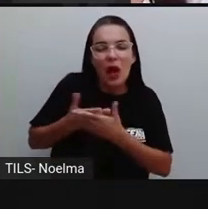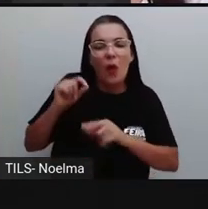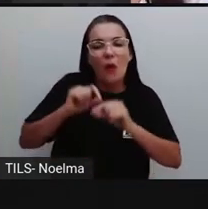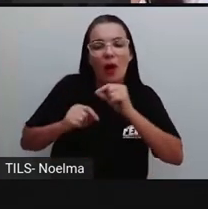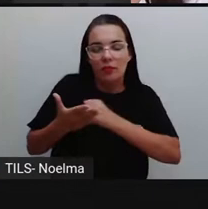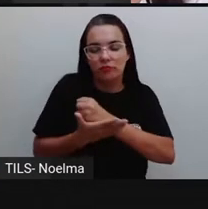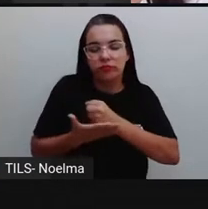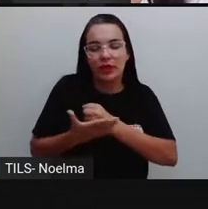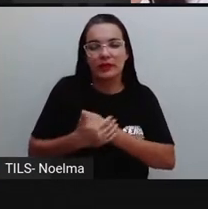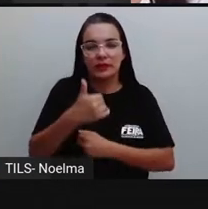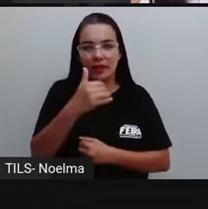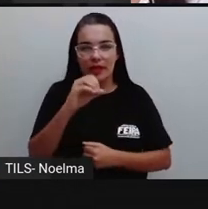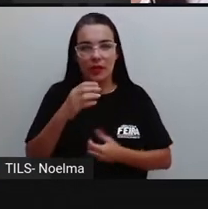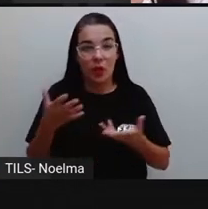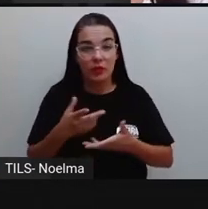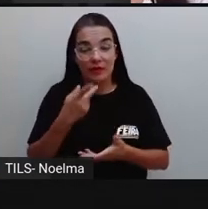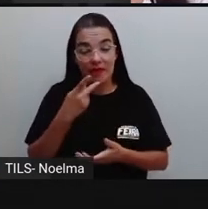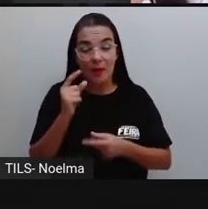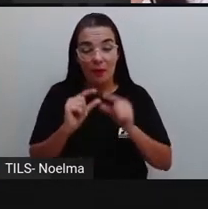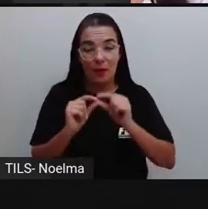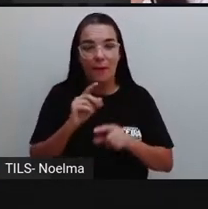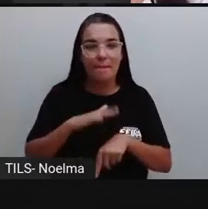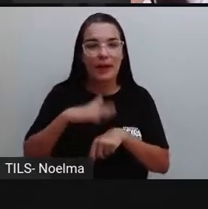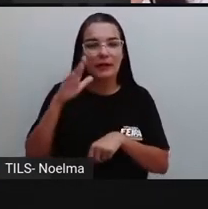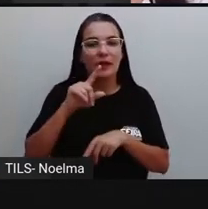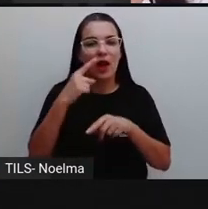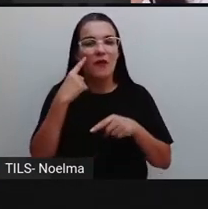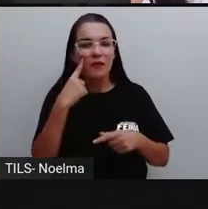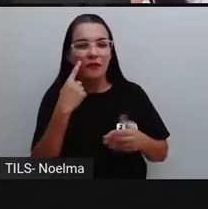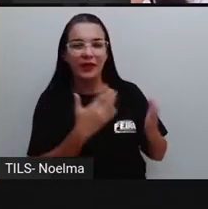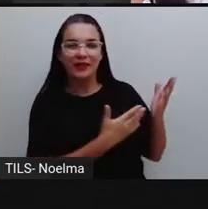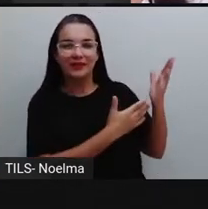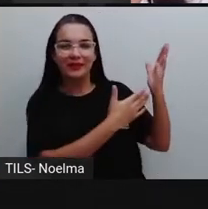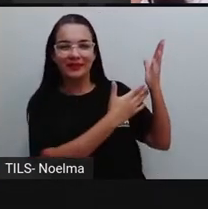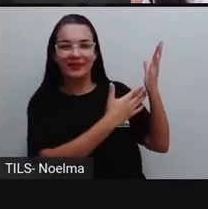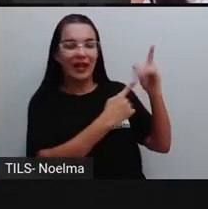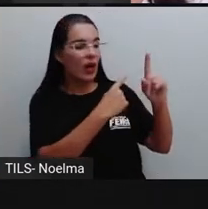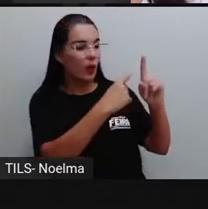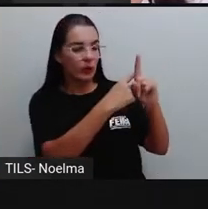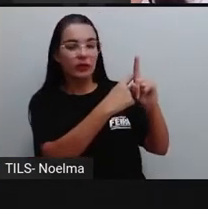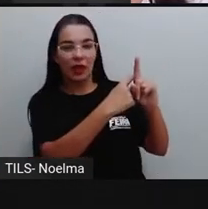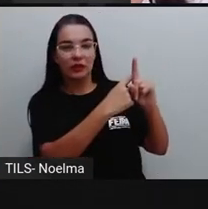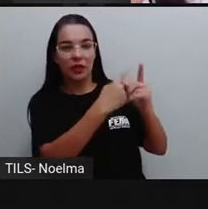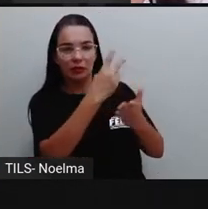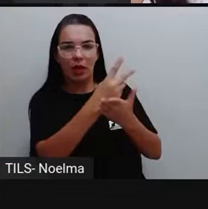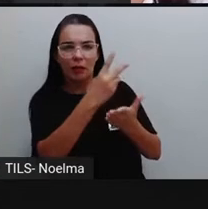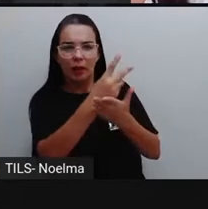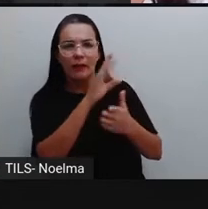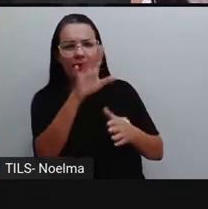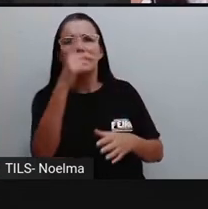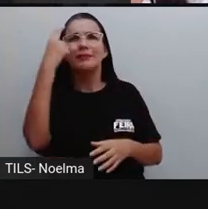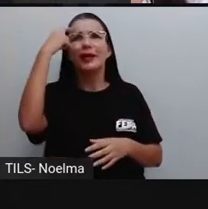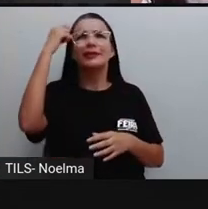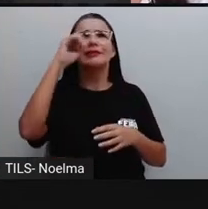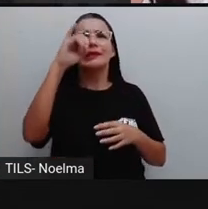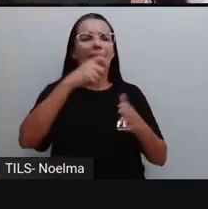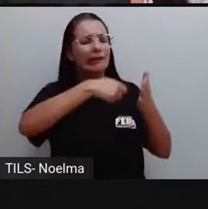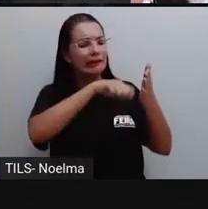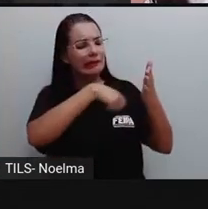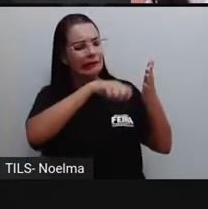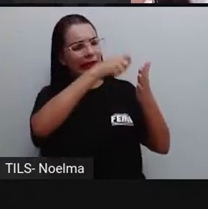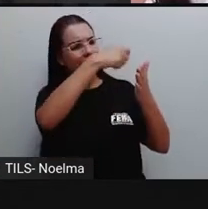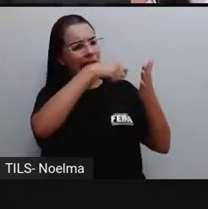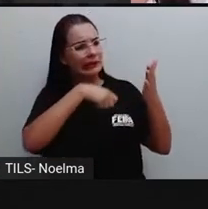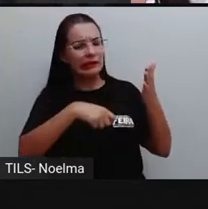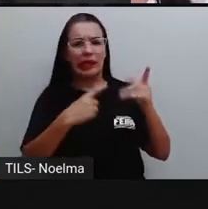hoje um pouquinho mais. Veja que a continuação do desenho de unidades é trabalhosa. Imagina se a gente fosse ficar desenhando, desenhando